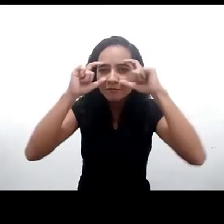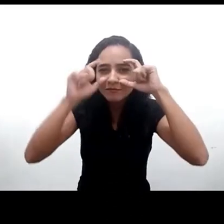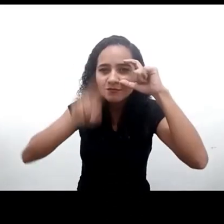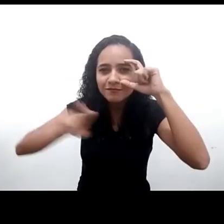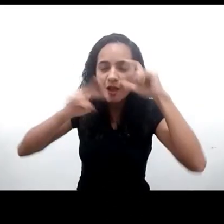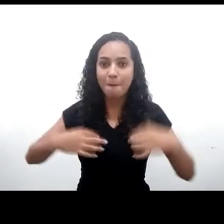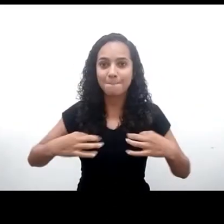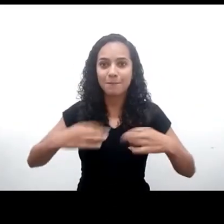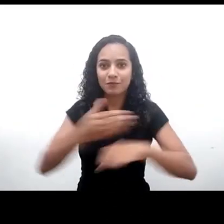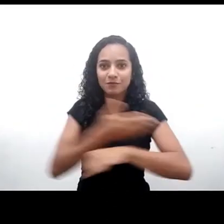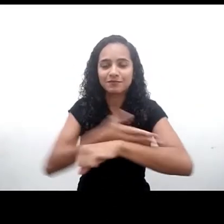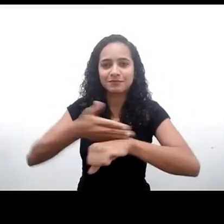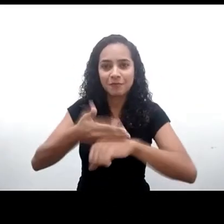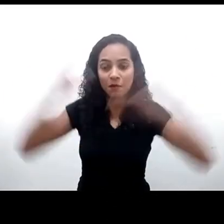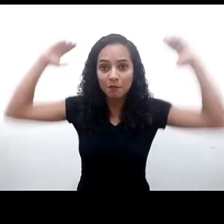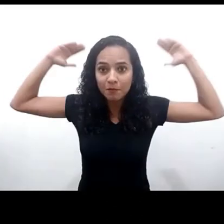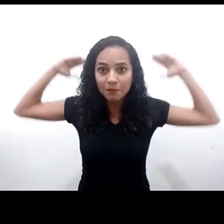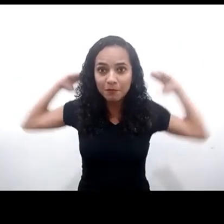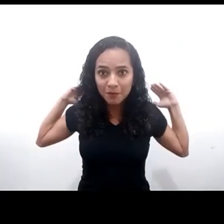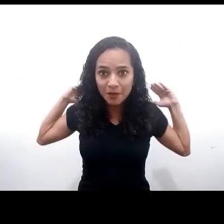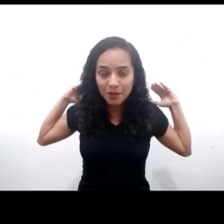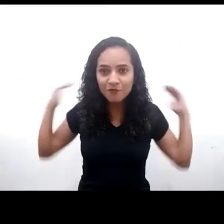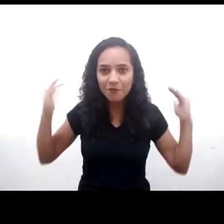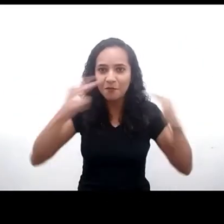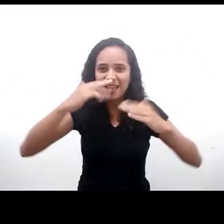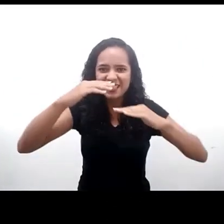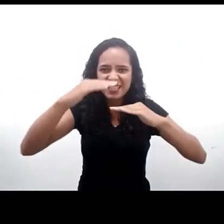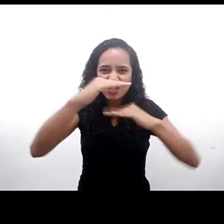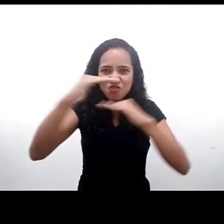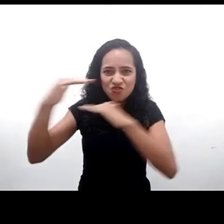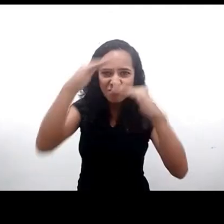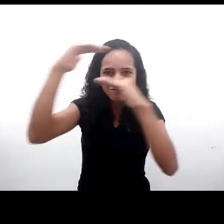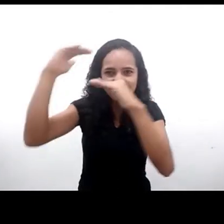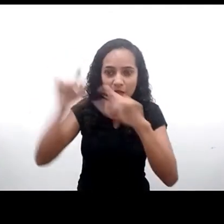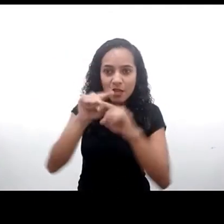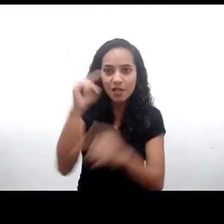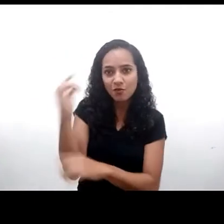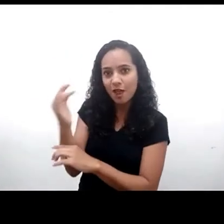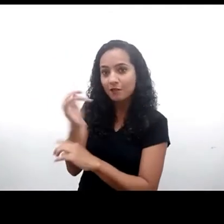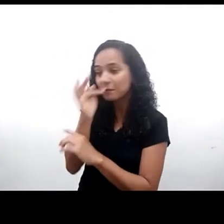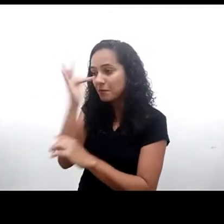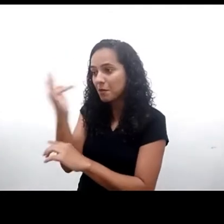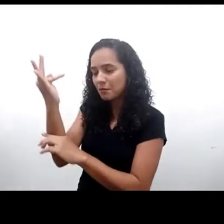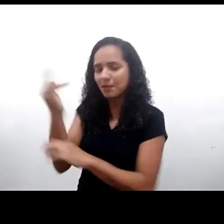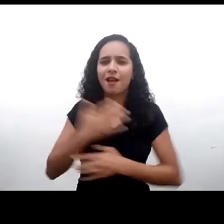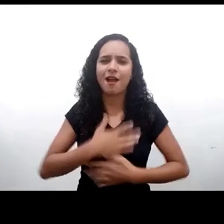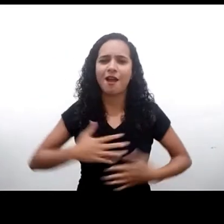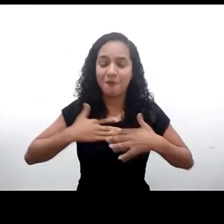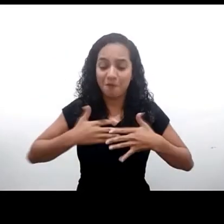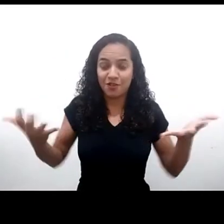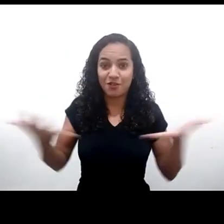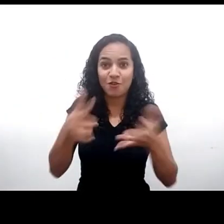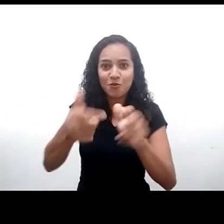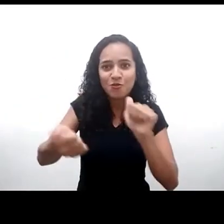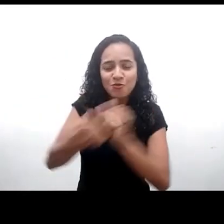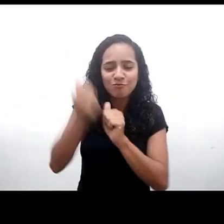camisa branca. No meu fundo, há uma parede de tijolos à vista, e aqui ao meu lado, uma plantinha. É um prazer enorme estar hoje aqui, celebrando